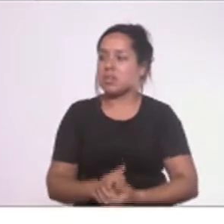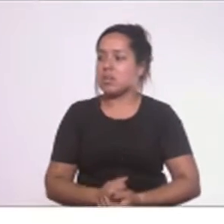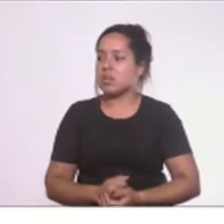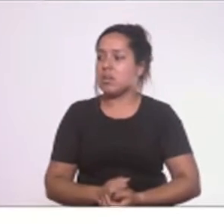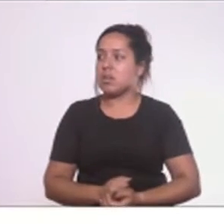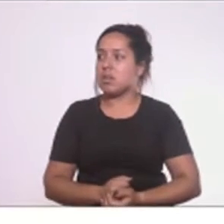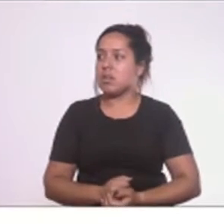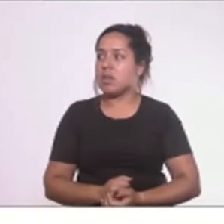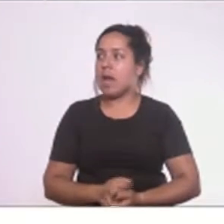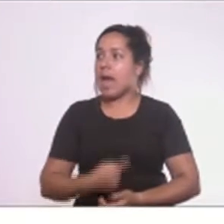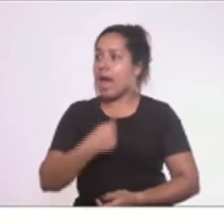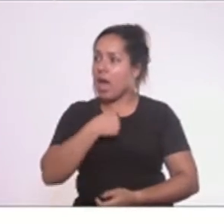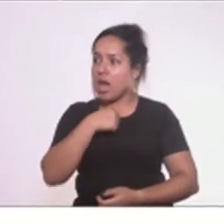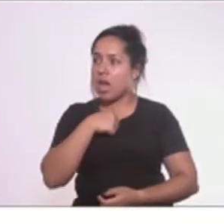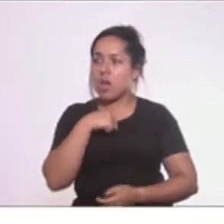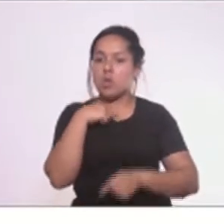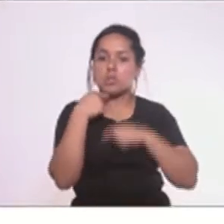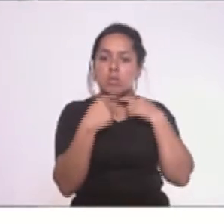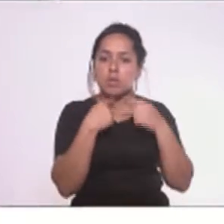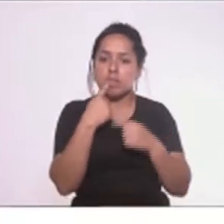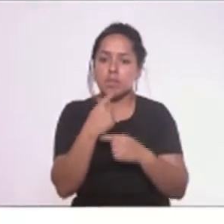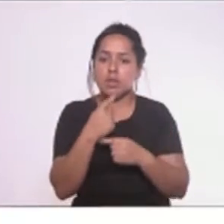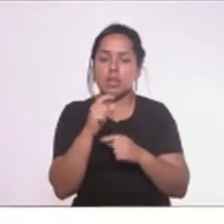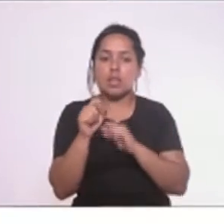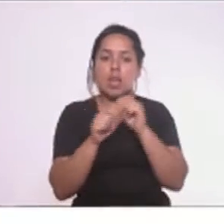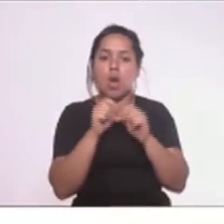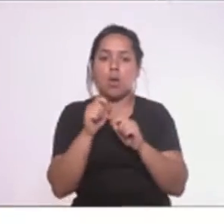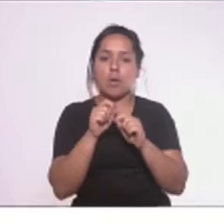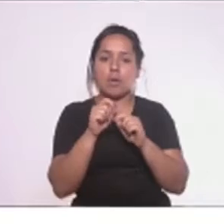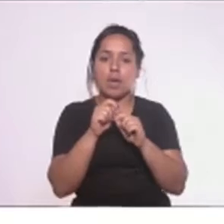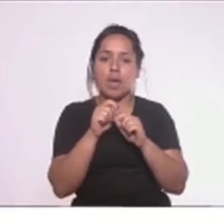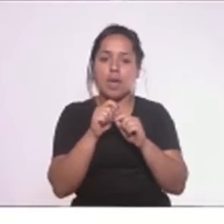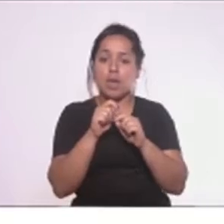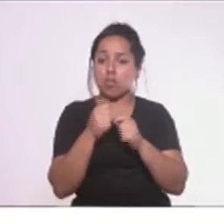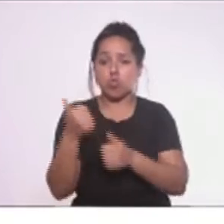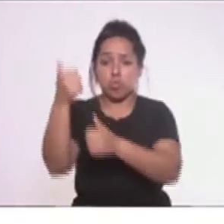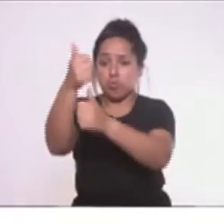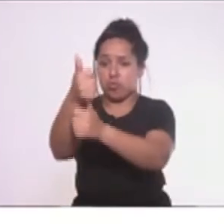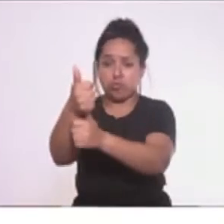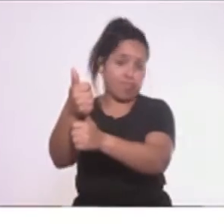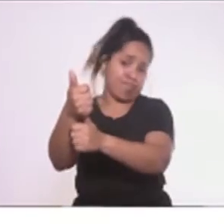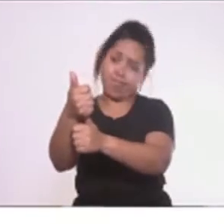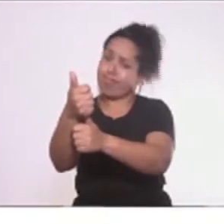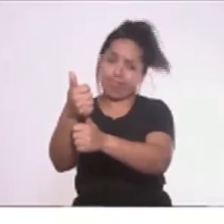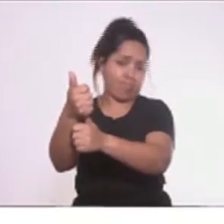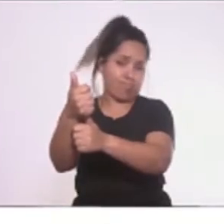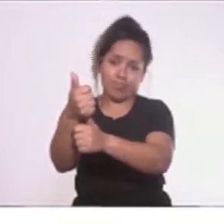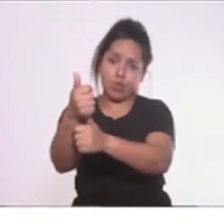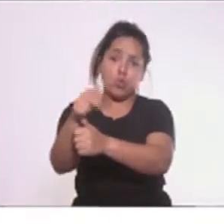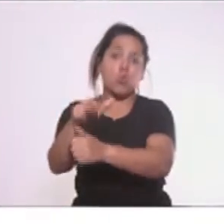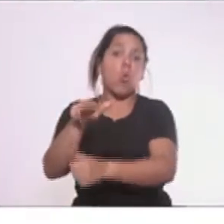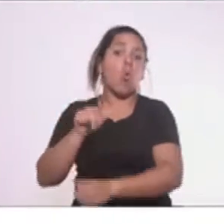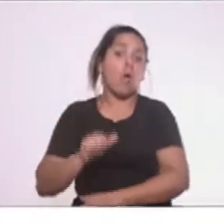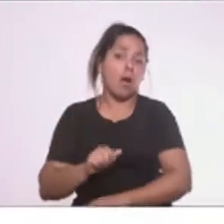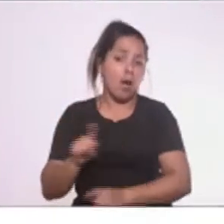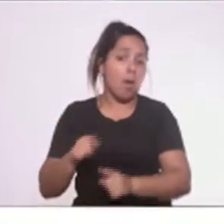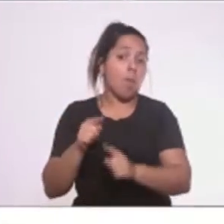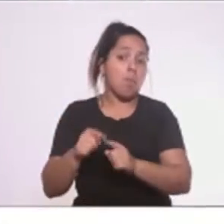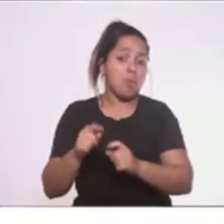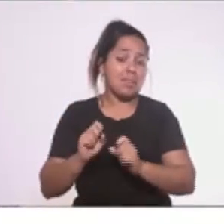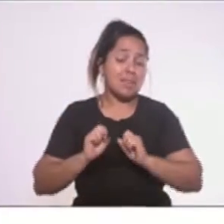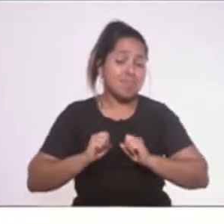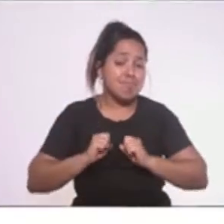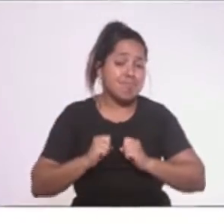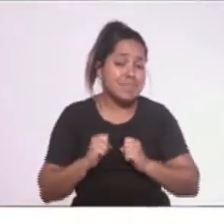Eu não seria capaz de estar nessa cadeira aí que exige, exige da gente, exige de você,